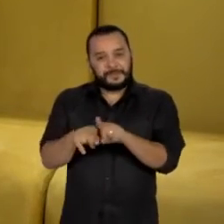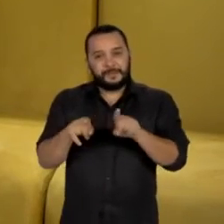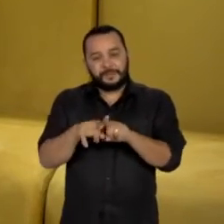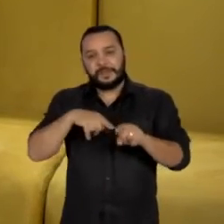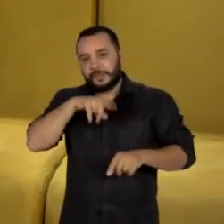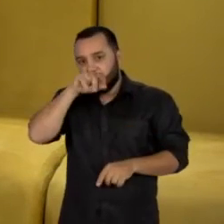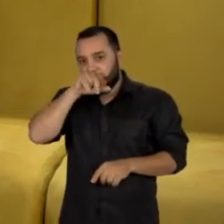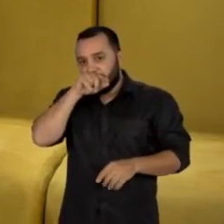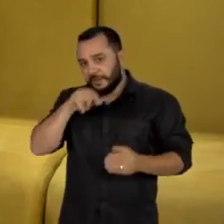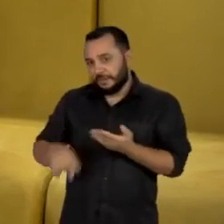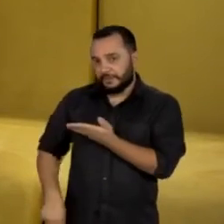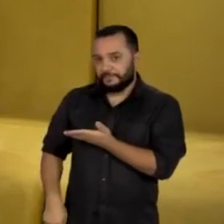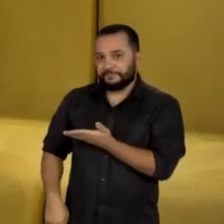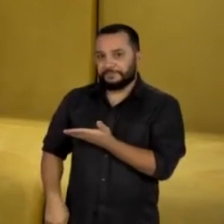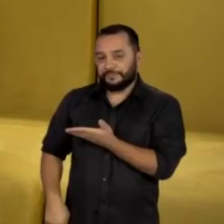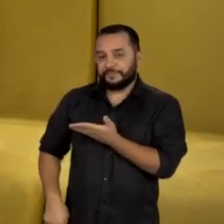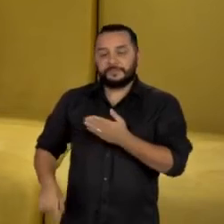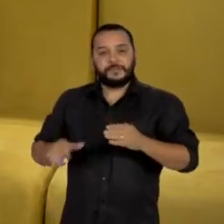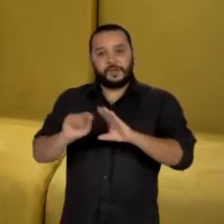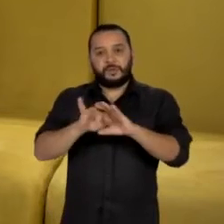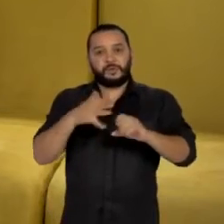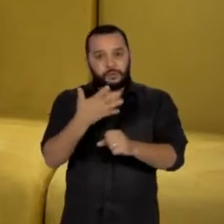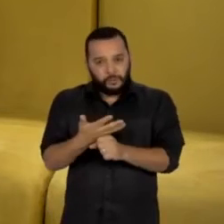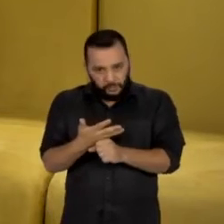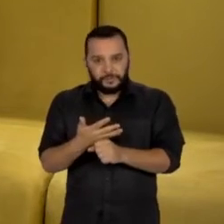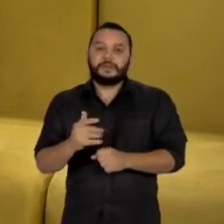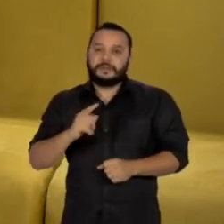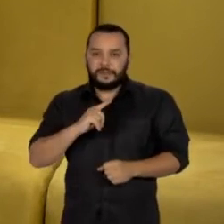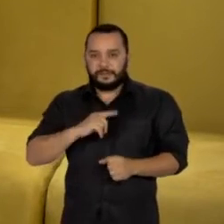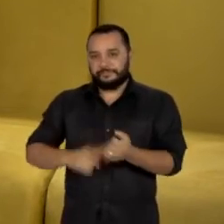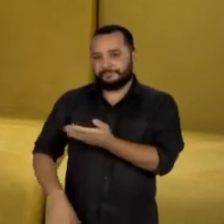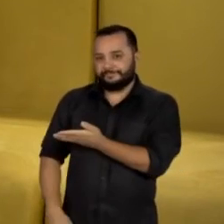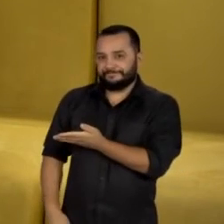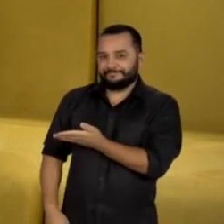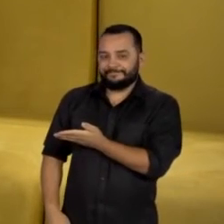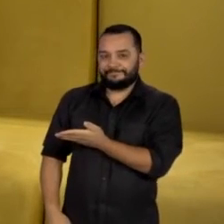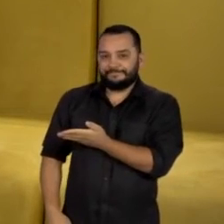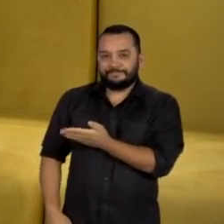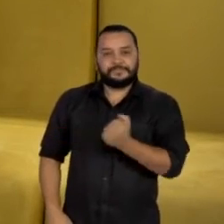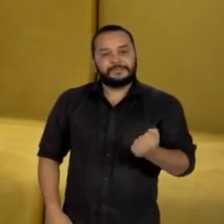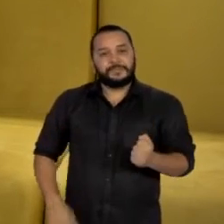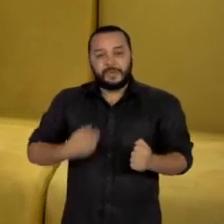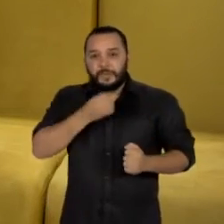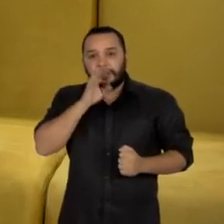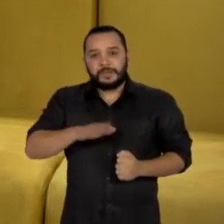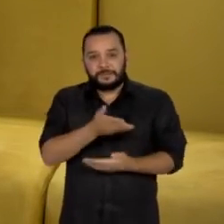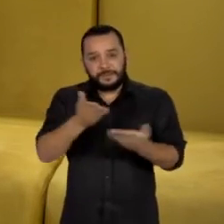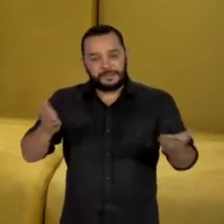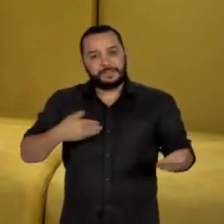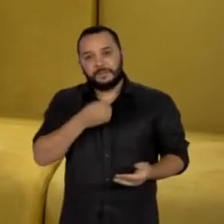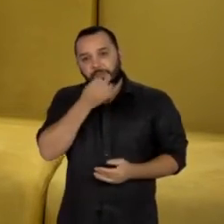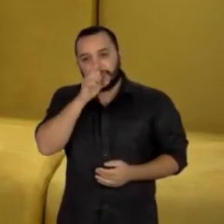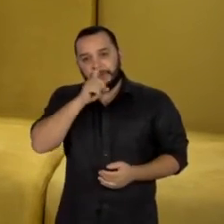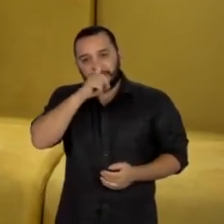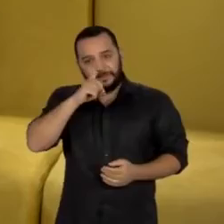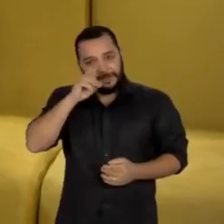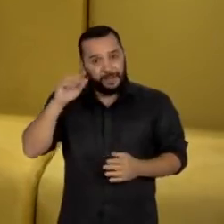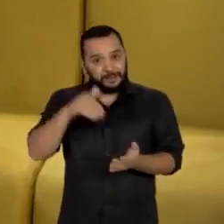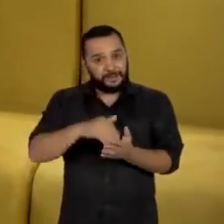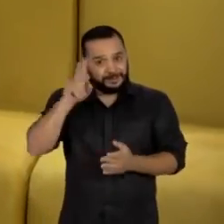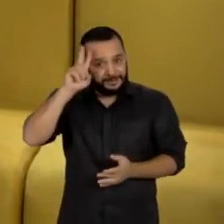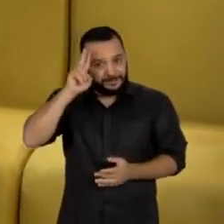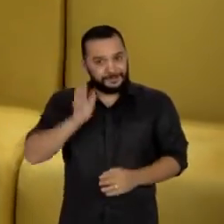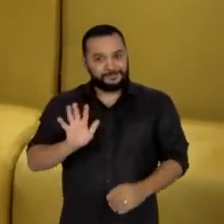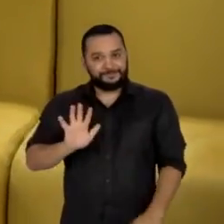arroba Jornal Underline Cultura e no YouTube, pelo canal Jornalismo TV Cultura. Boa tarde para você, ótimo fim de semana e até segunda.